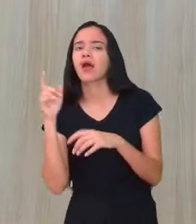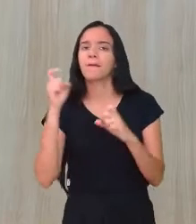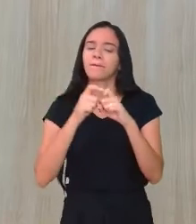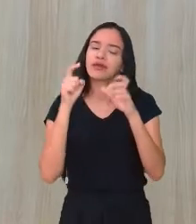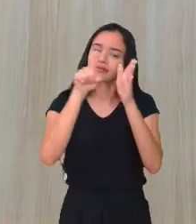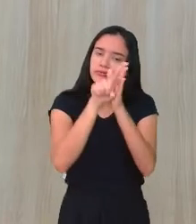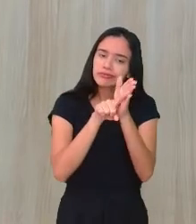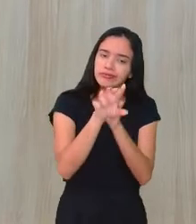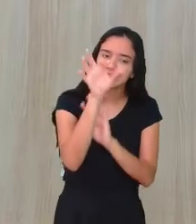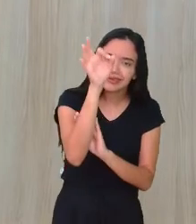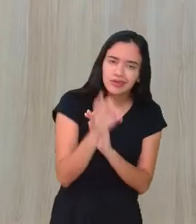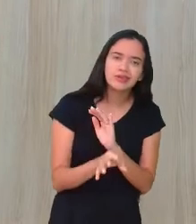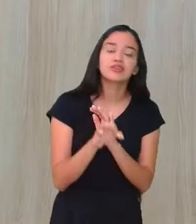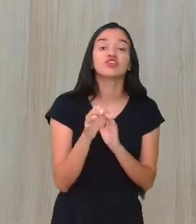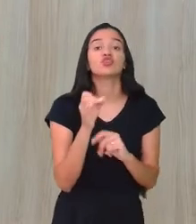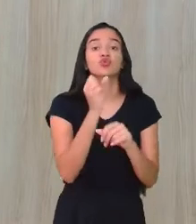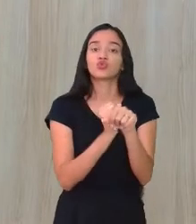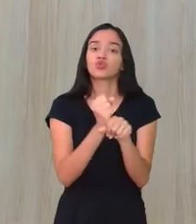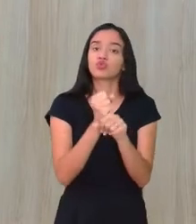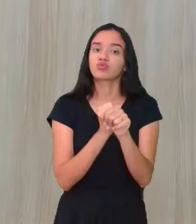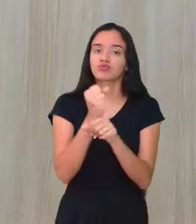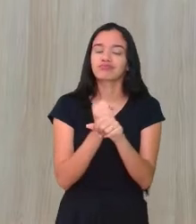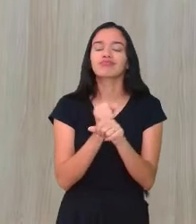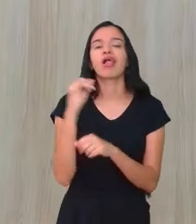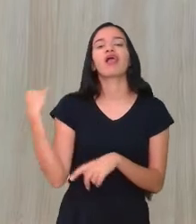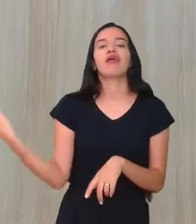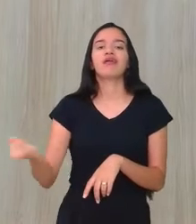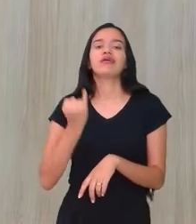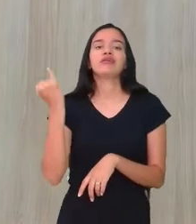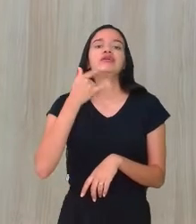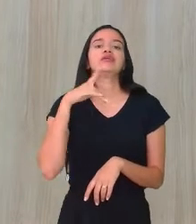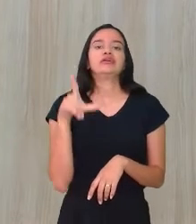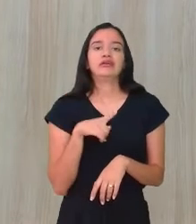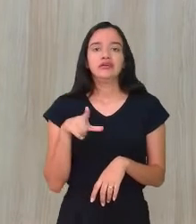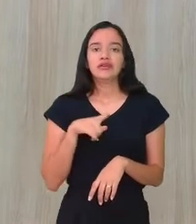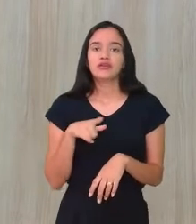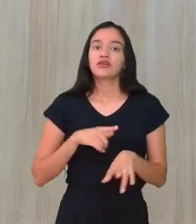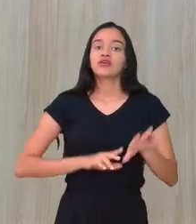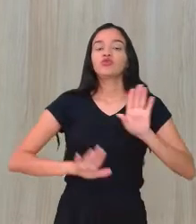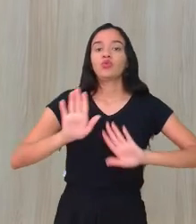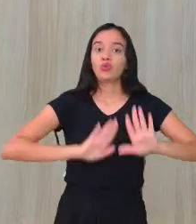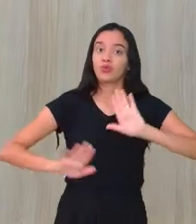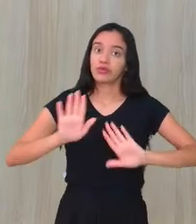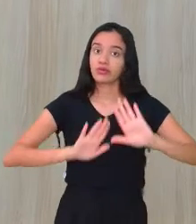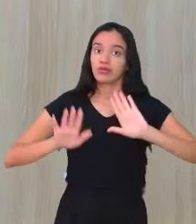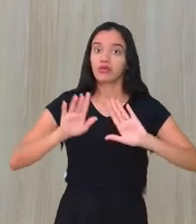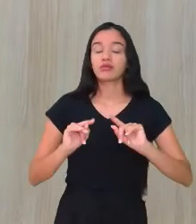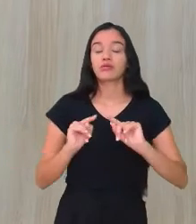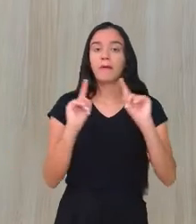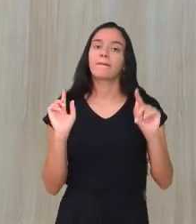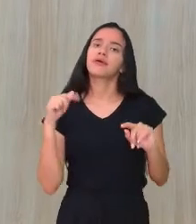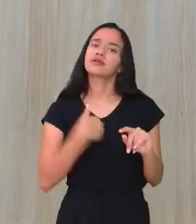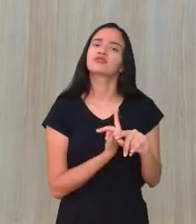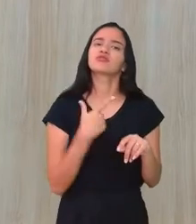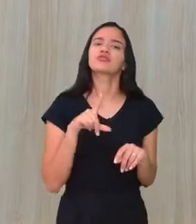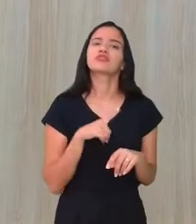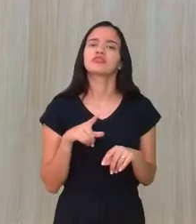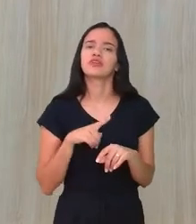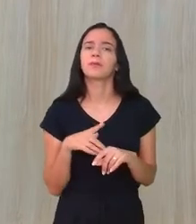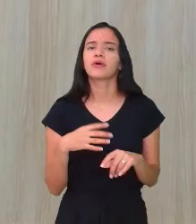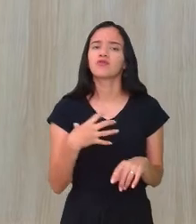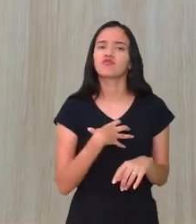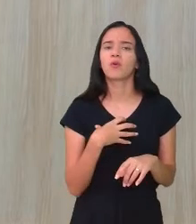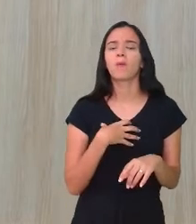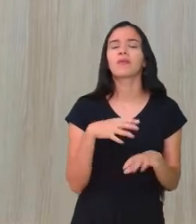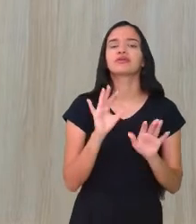exames direitinho a cada ano. Então, é importante já ter esse cuidado. Mas aí, nós temos uma forma de